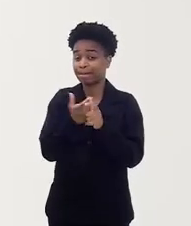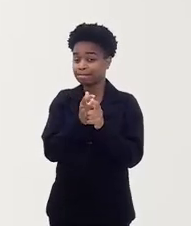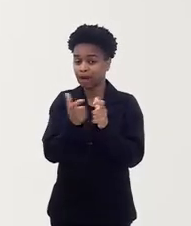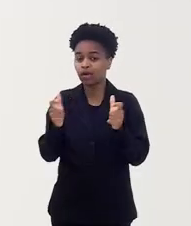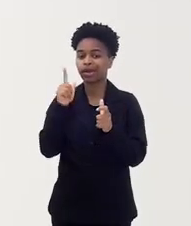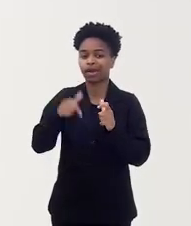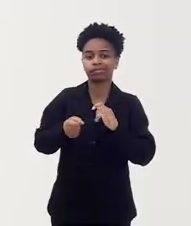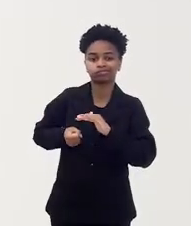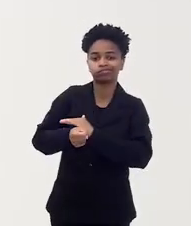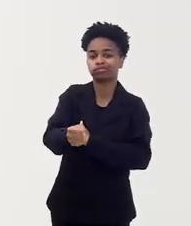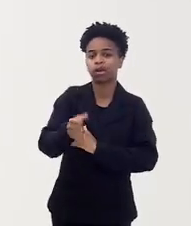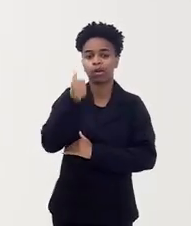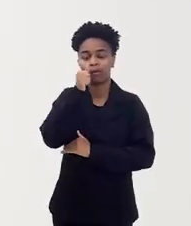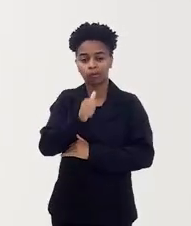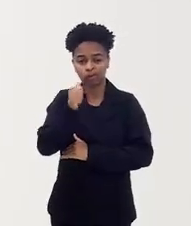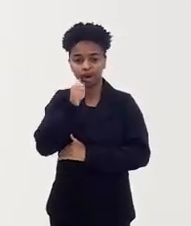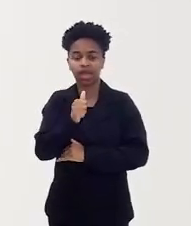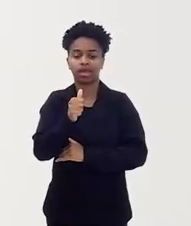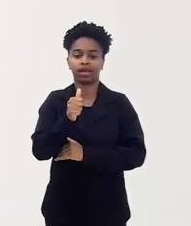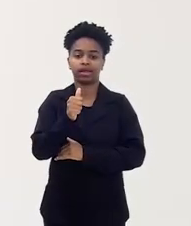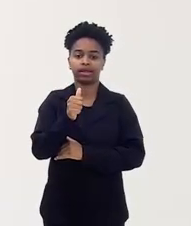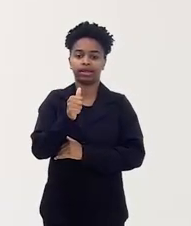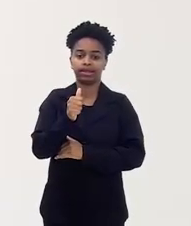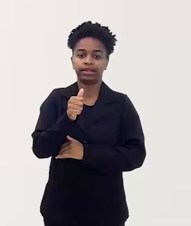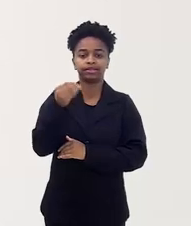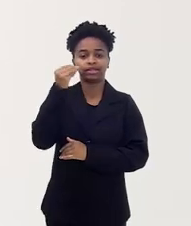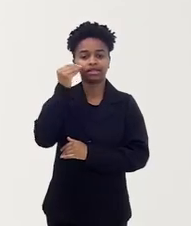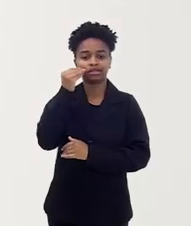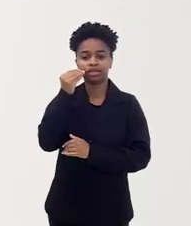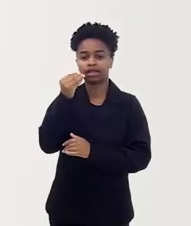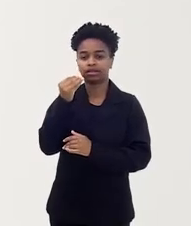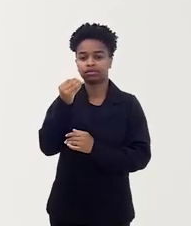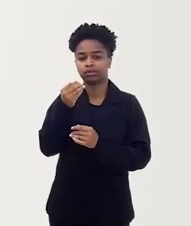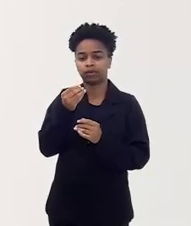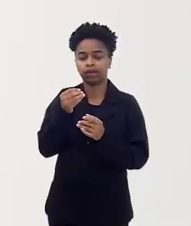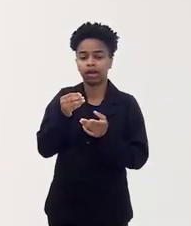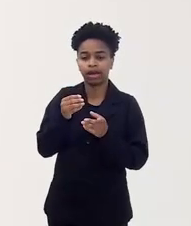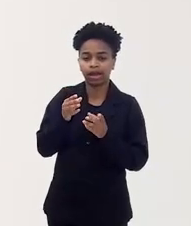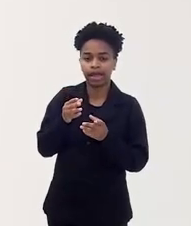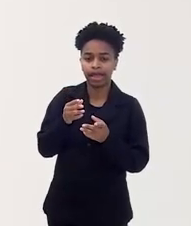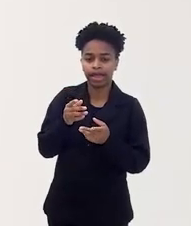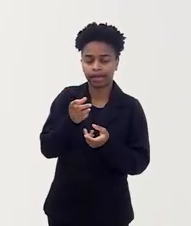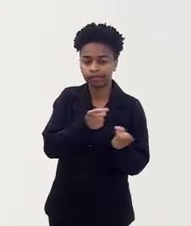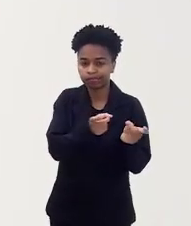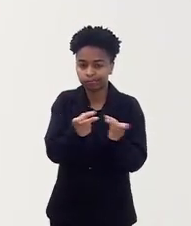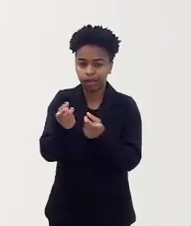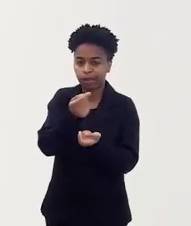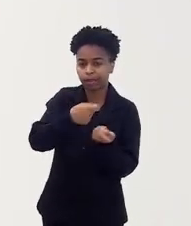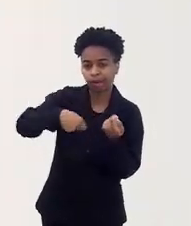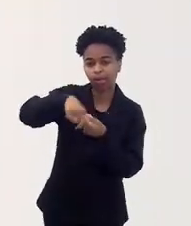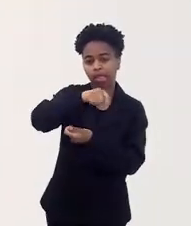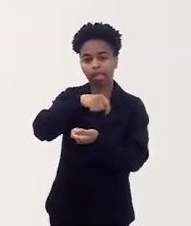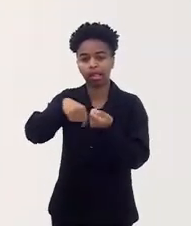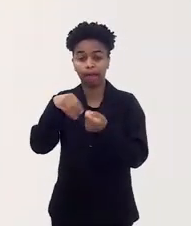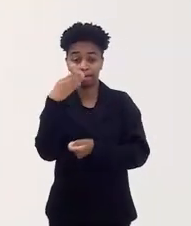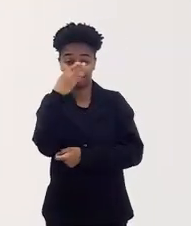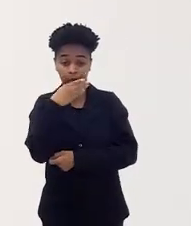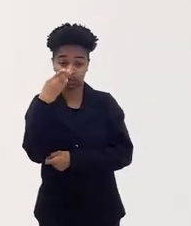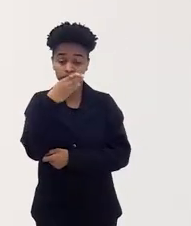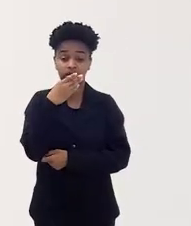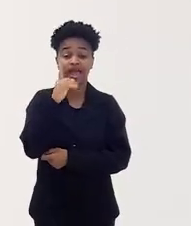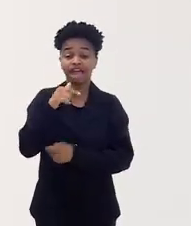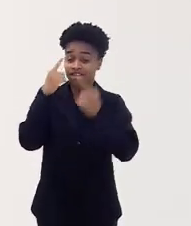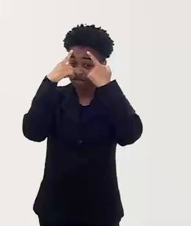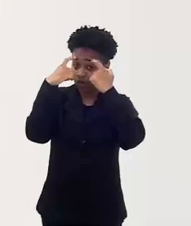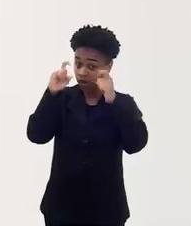mulheres, mulheres vulneráveis para engordar o mercado clandestino da prostituição, que é uma das maiores violências